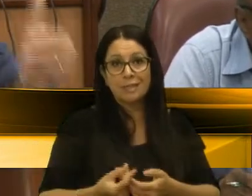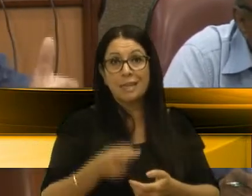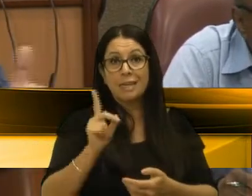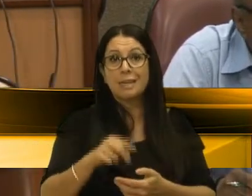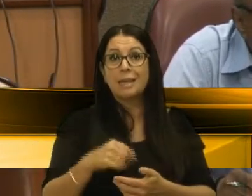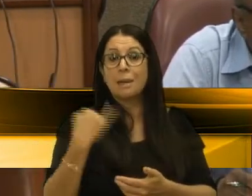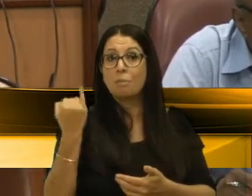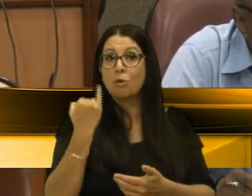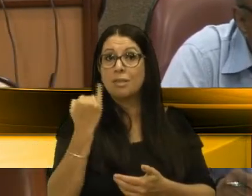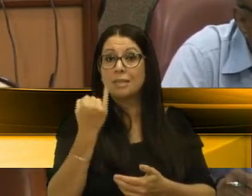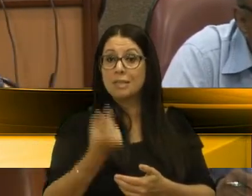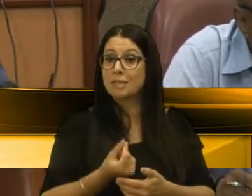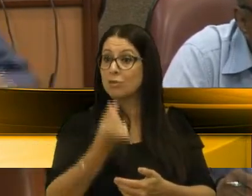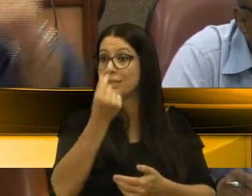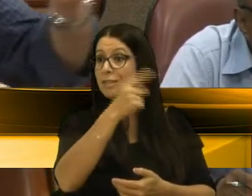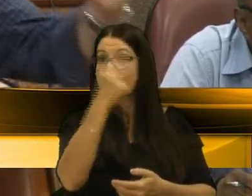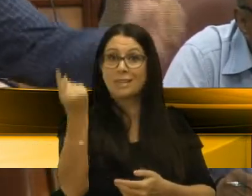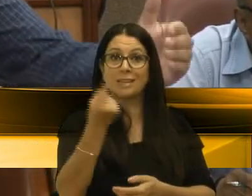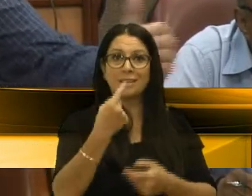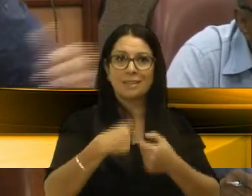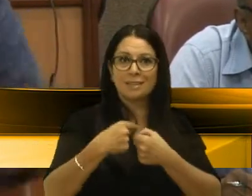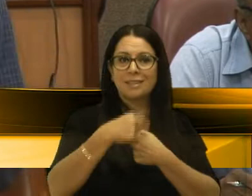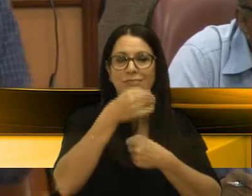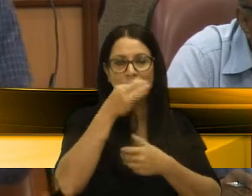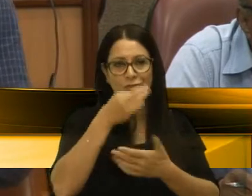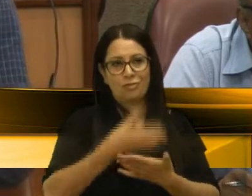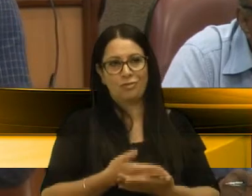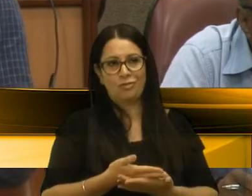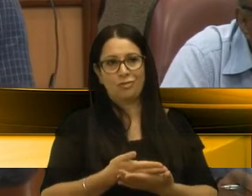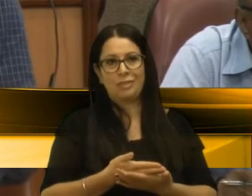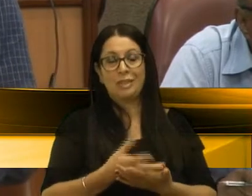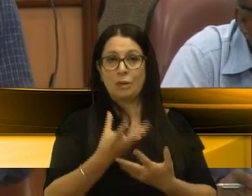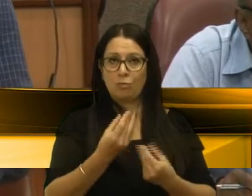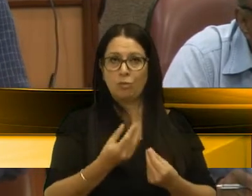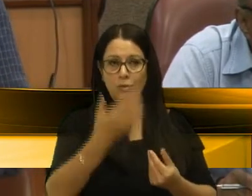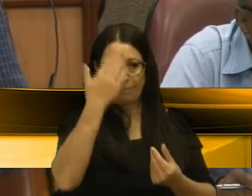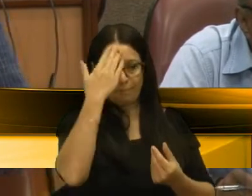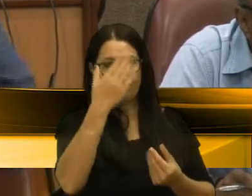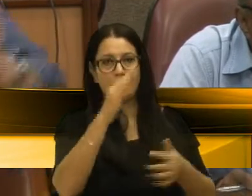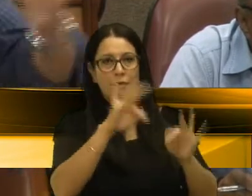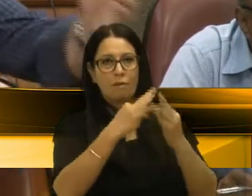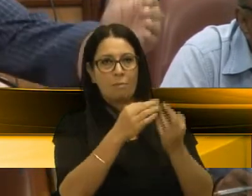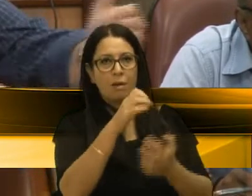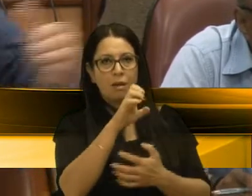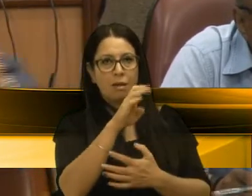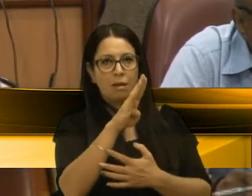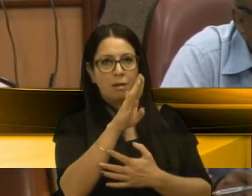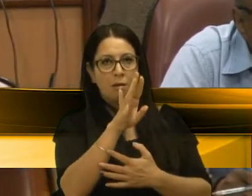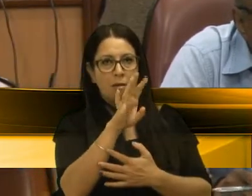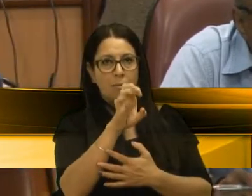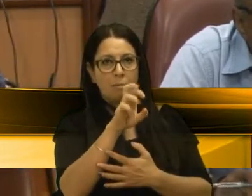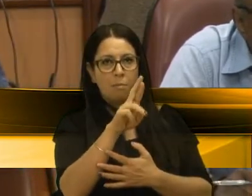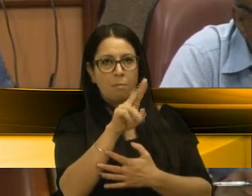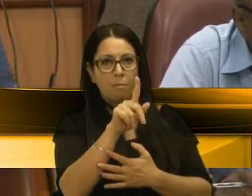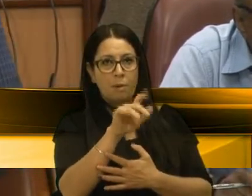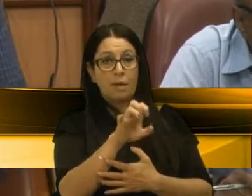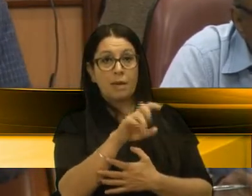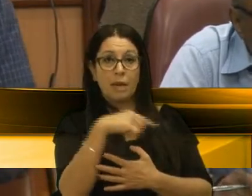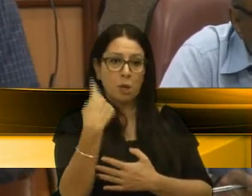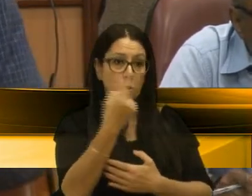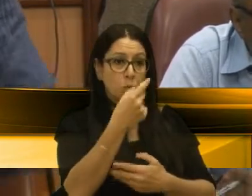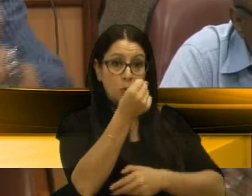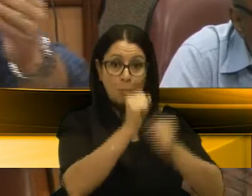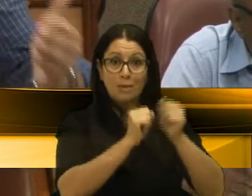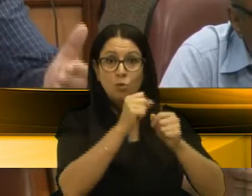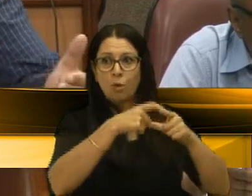é hoje a nossa cidade de Caxias do Sul. Muito, nós devemos, a família Eberle, que ali instalou todo um parque fabril,